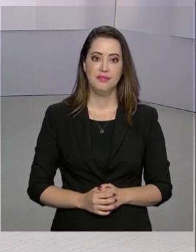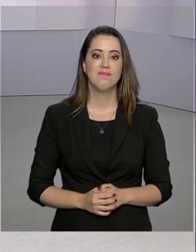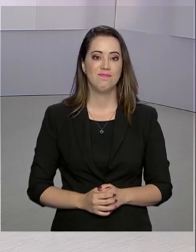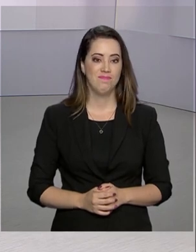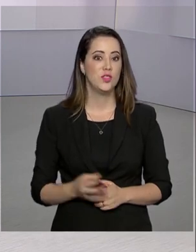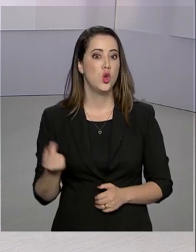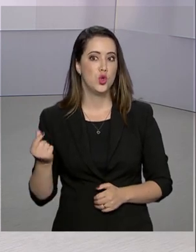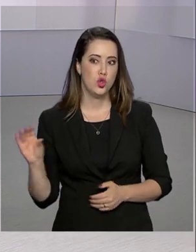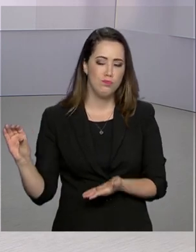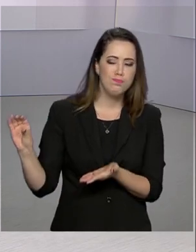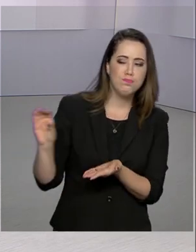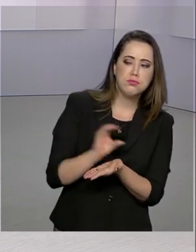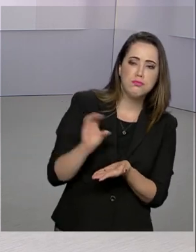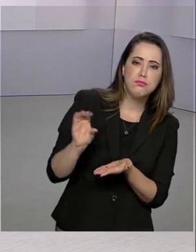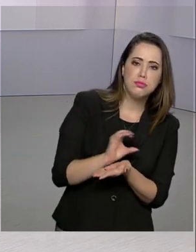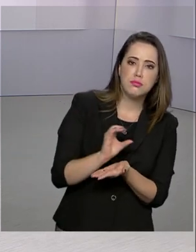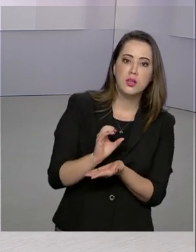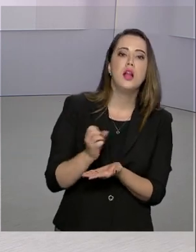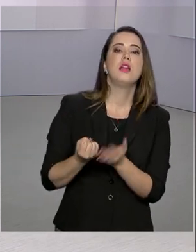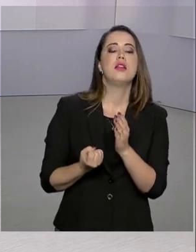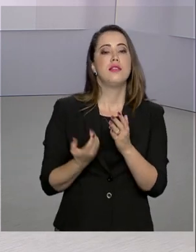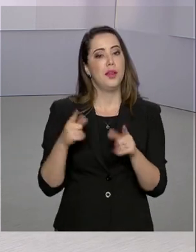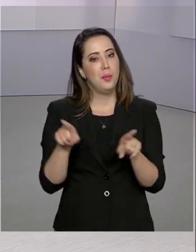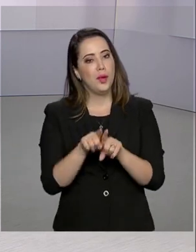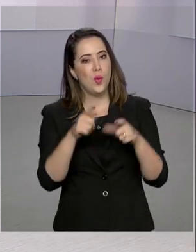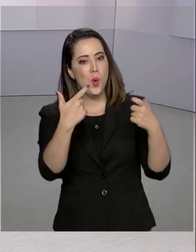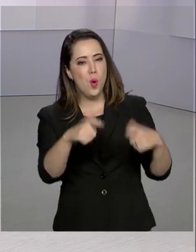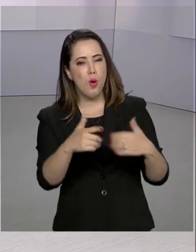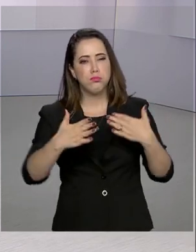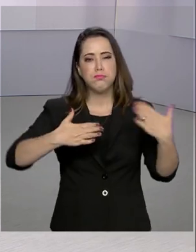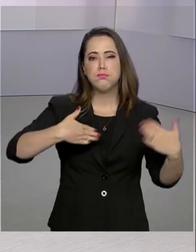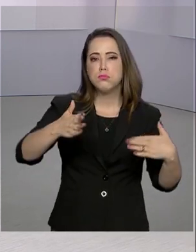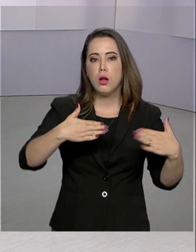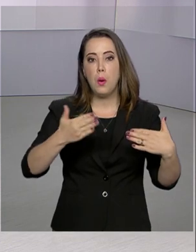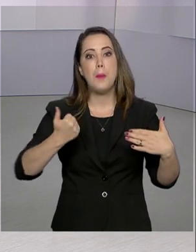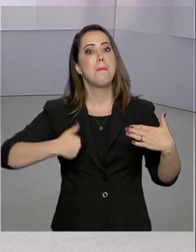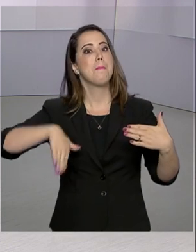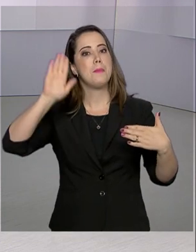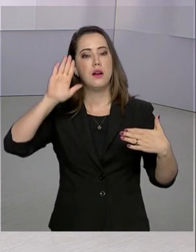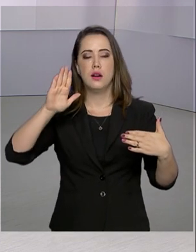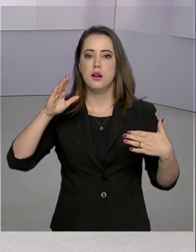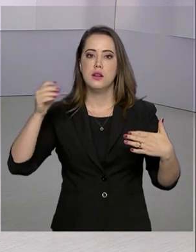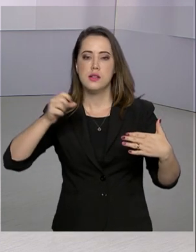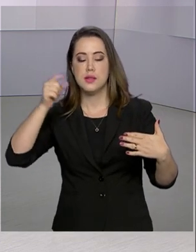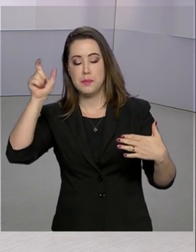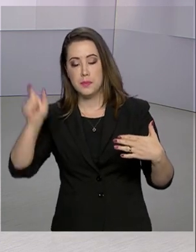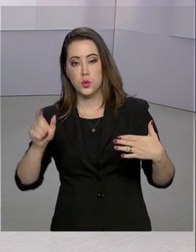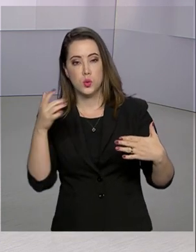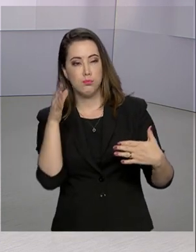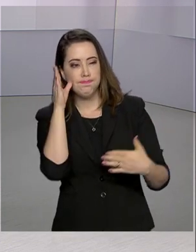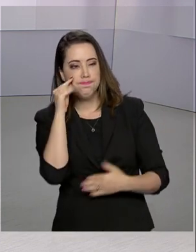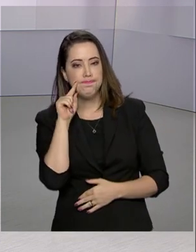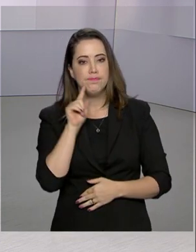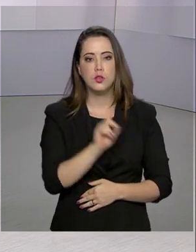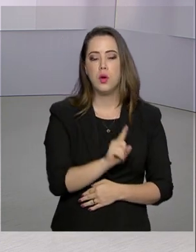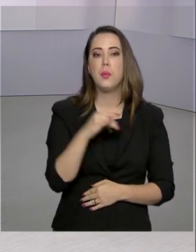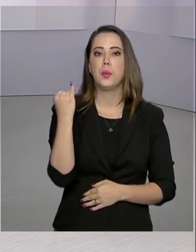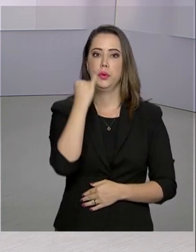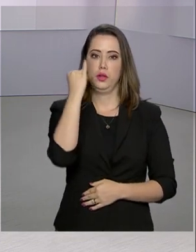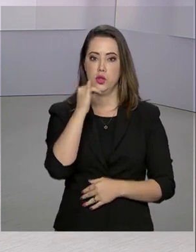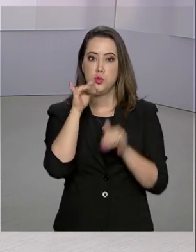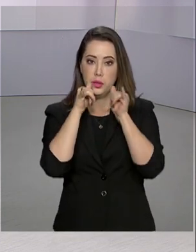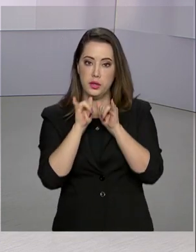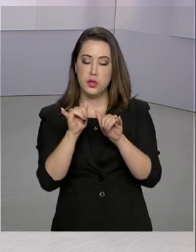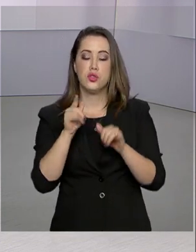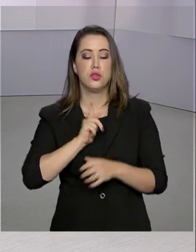Atrair novos investimentos e criar um ambiente de mercado com mais concorrência foram destaque no setor energético.